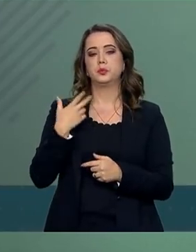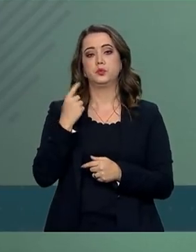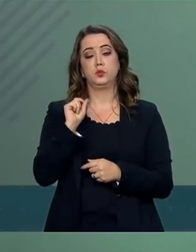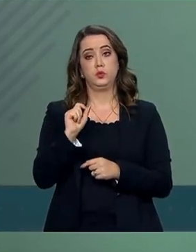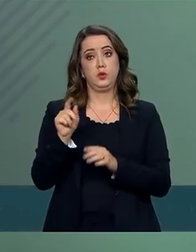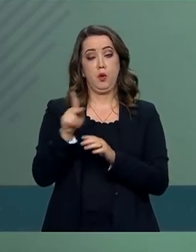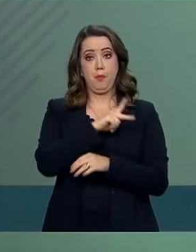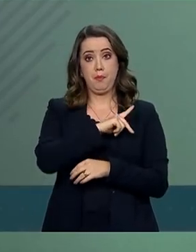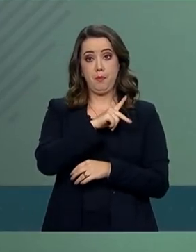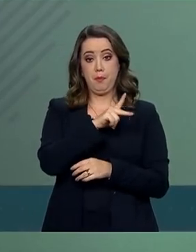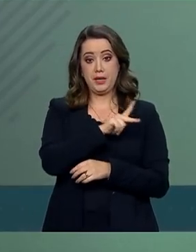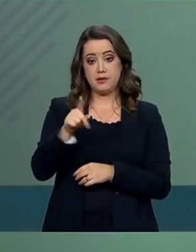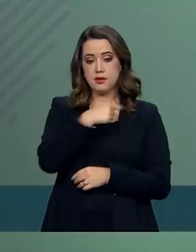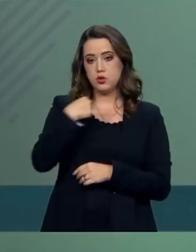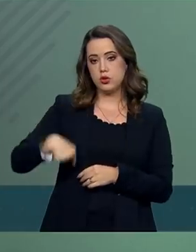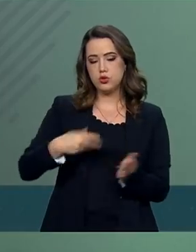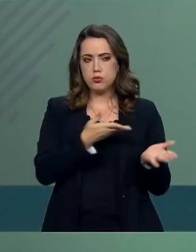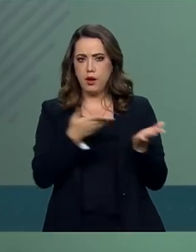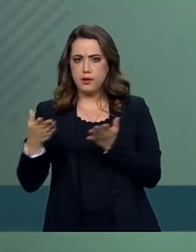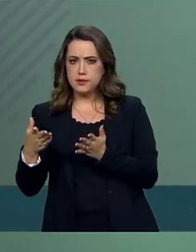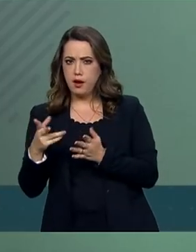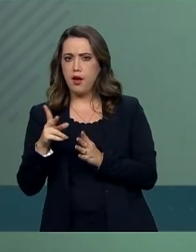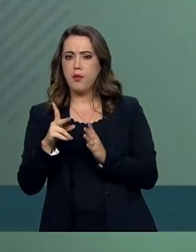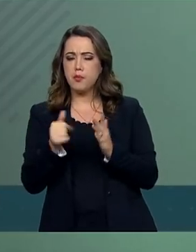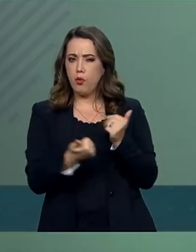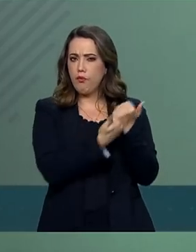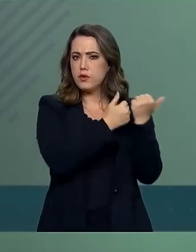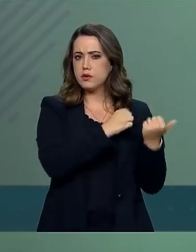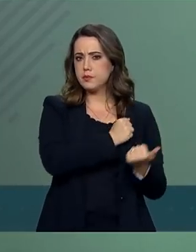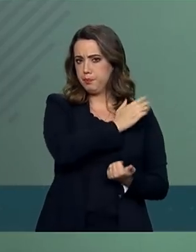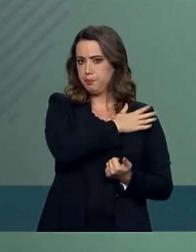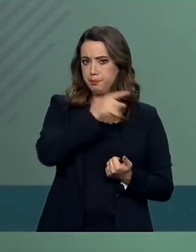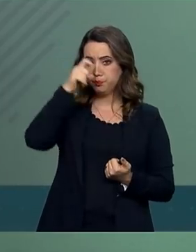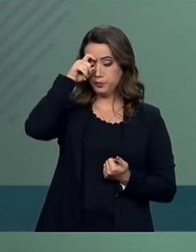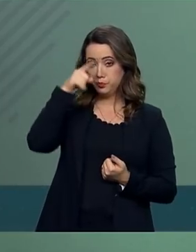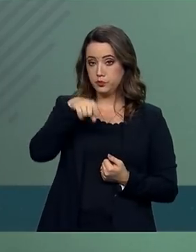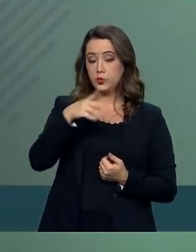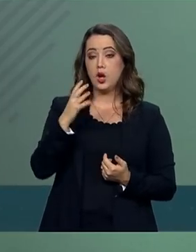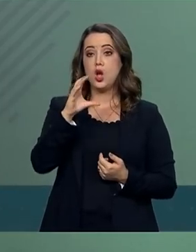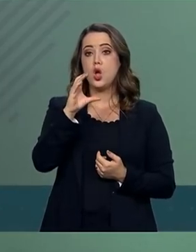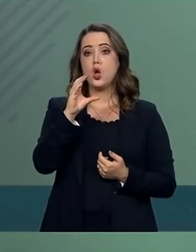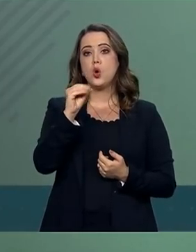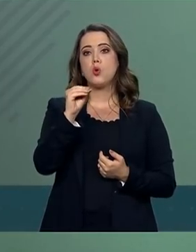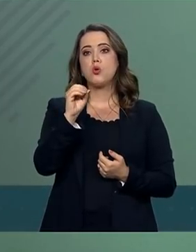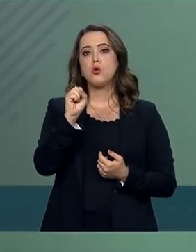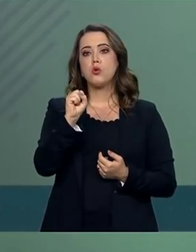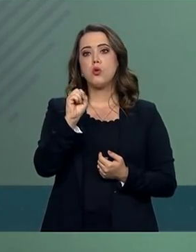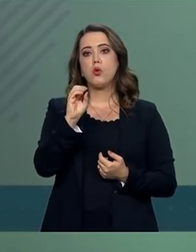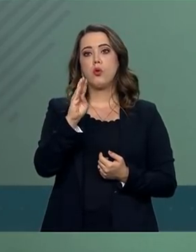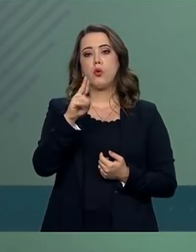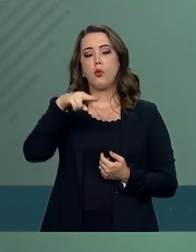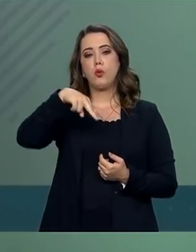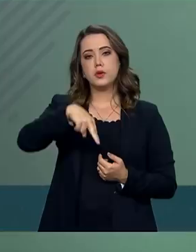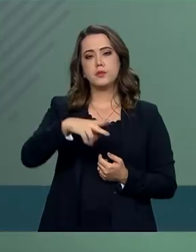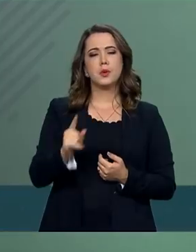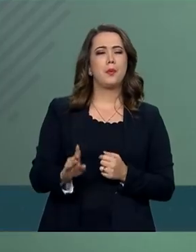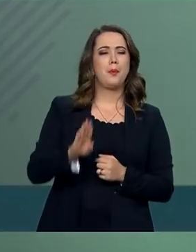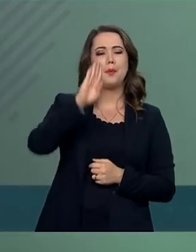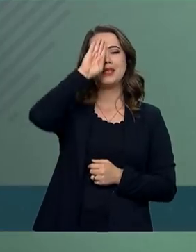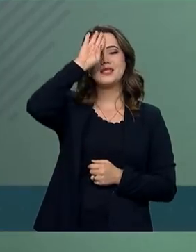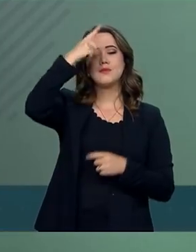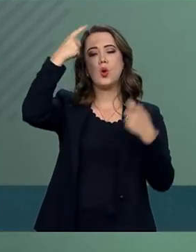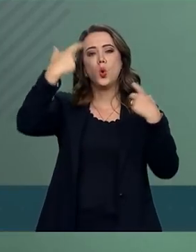A COSBAN é o principal mecanismo bilateral que o Brasil mantém com a China